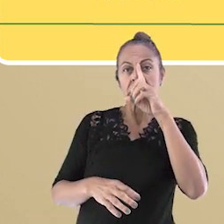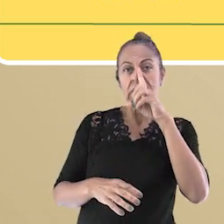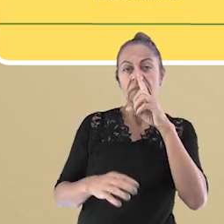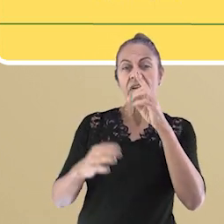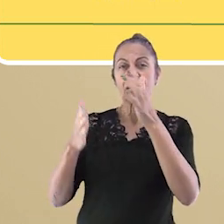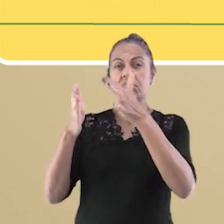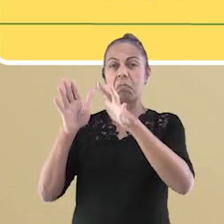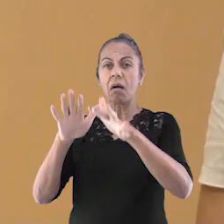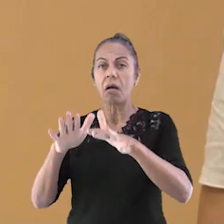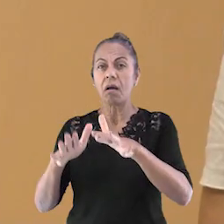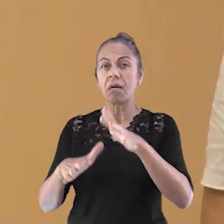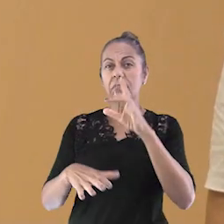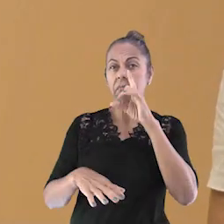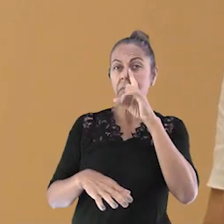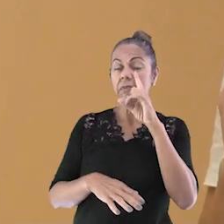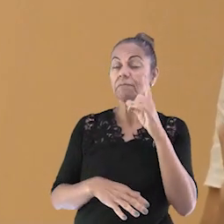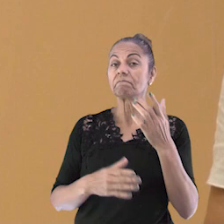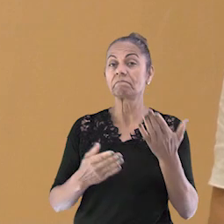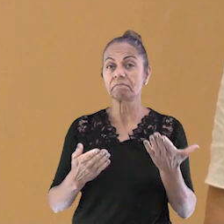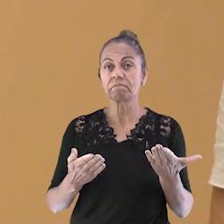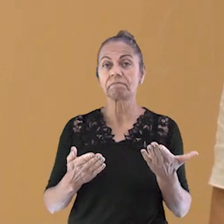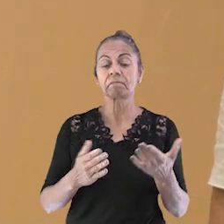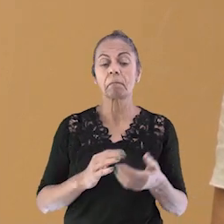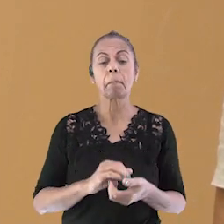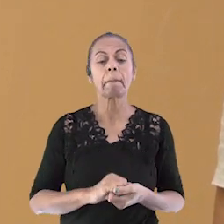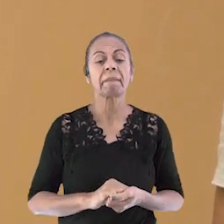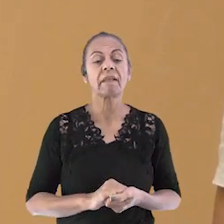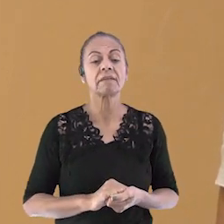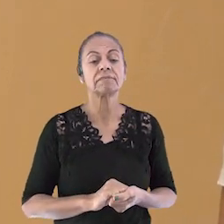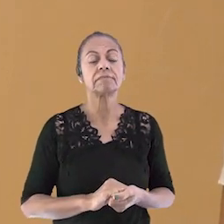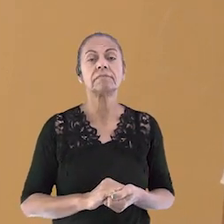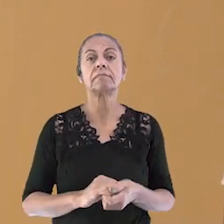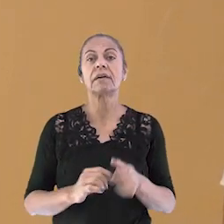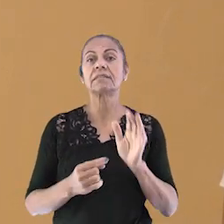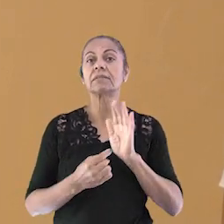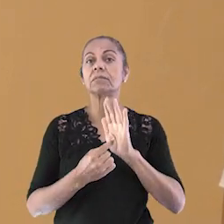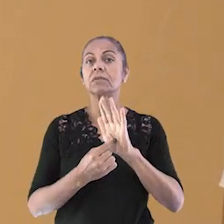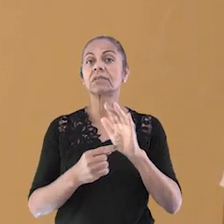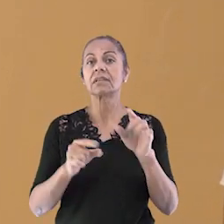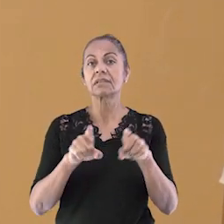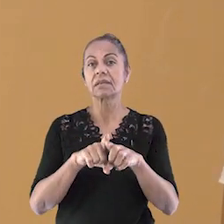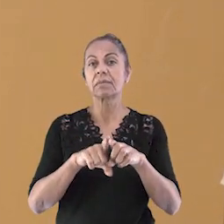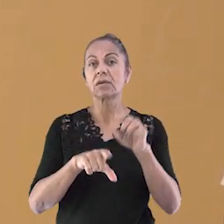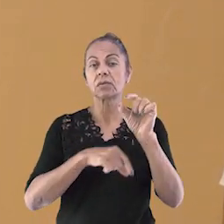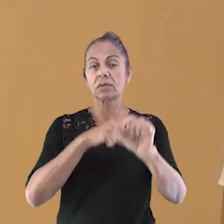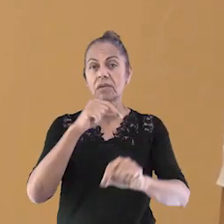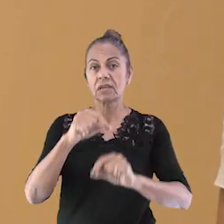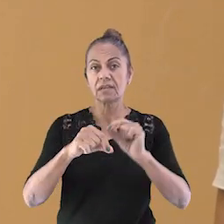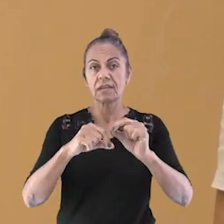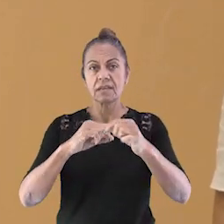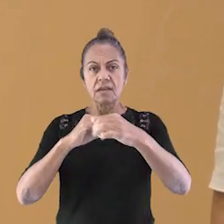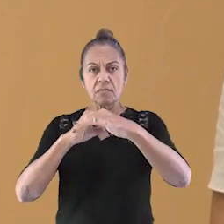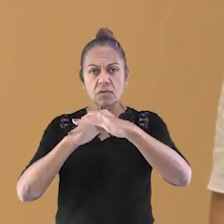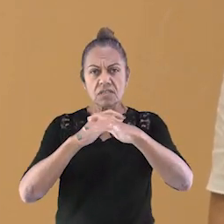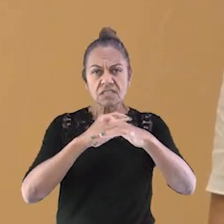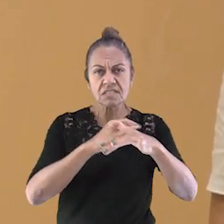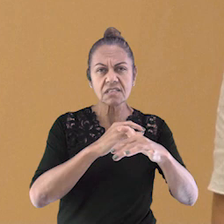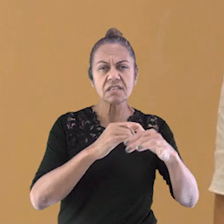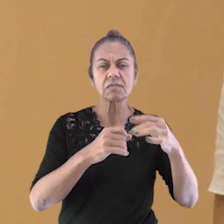com risco de quedas e desabamentos. Uma coisa muito importante na nossa aula é destacar que os municípios